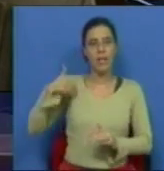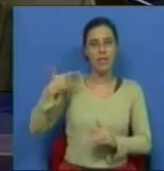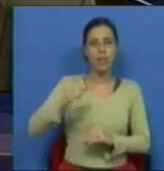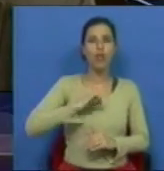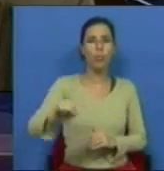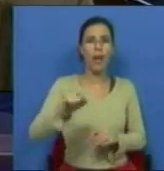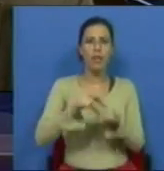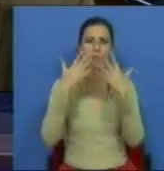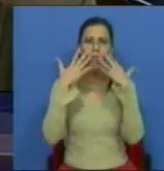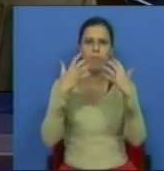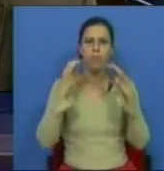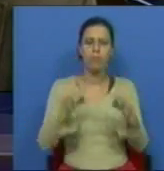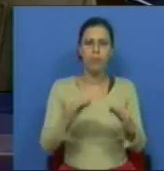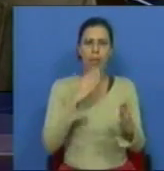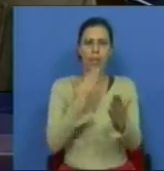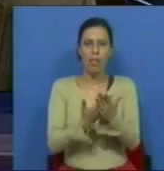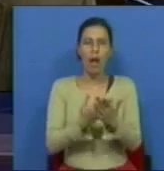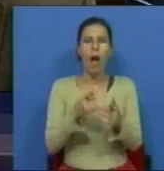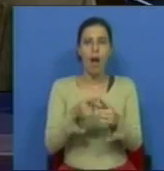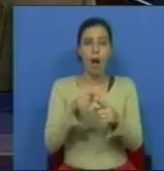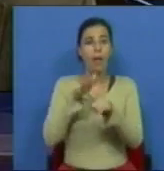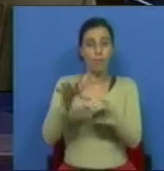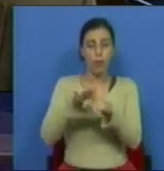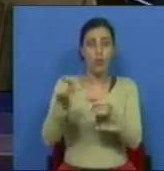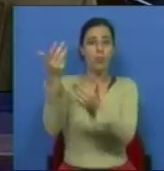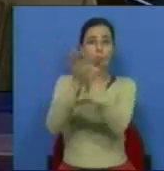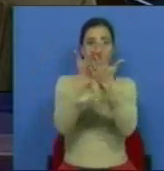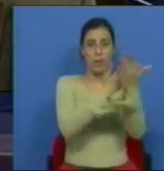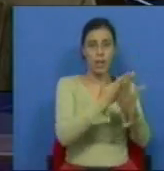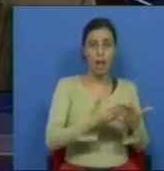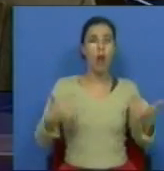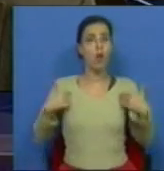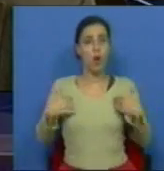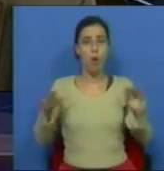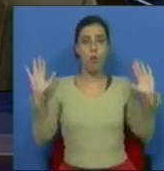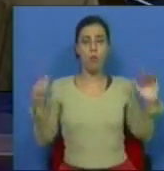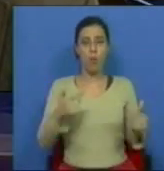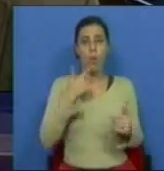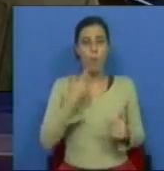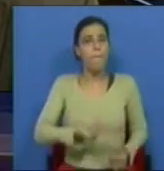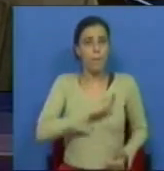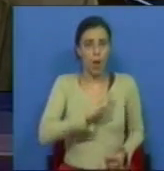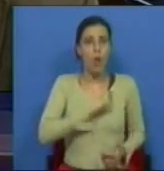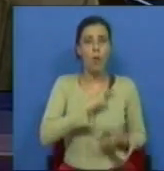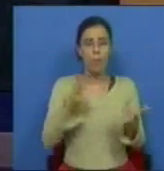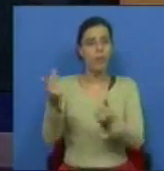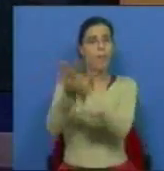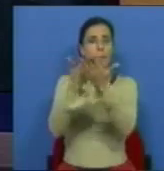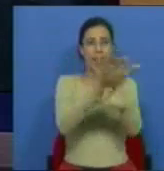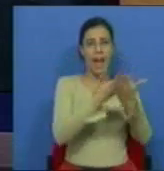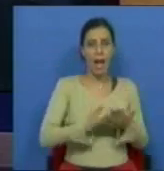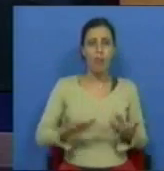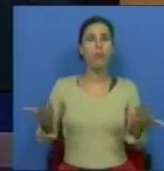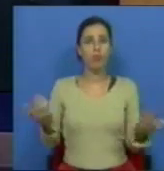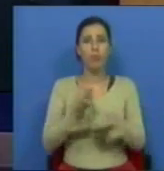e que tem óbvios efeitos sobre os mercados. Nós, pelo nosso lado, estamos muito preocupados com os mercados